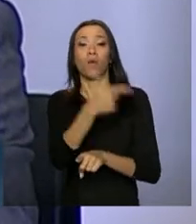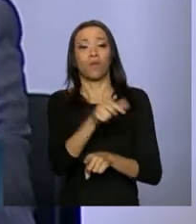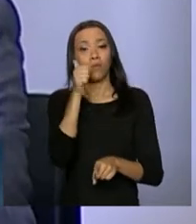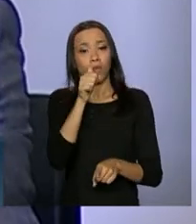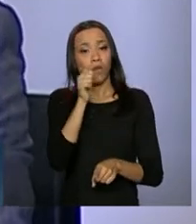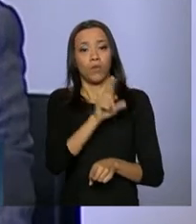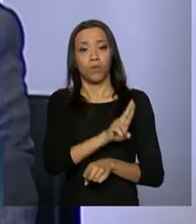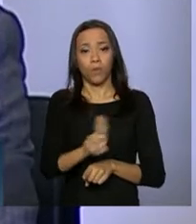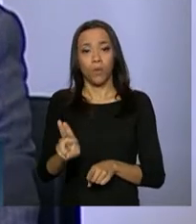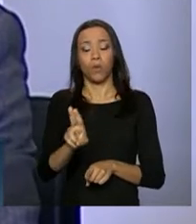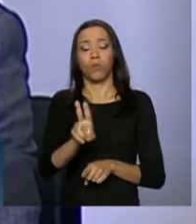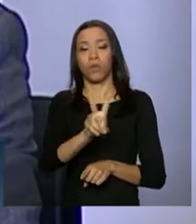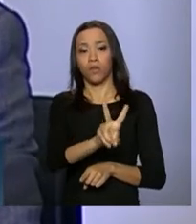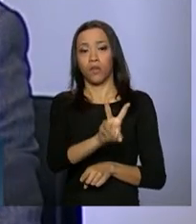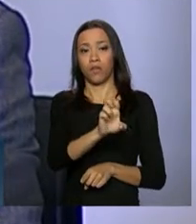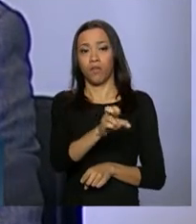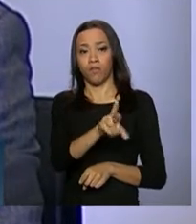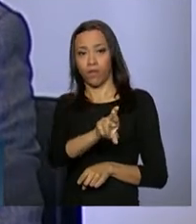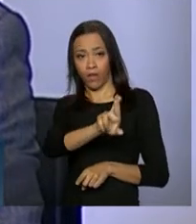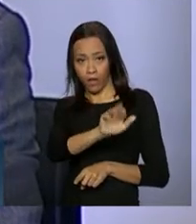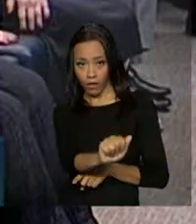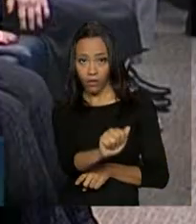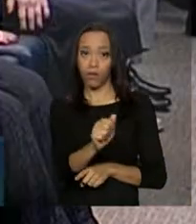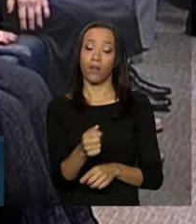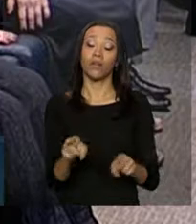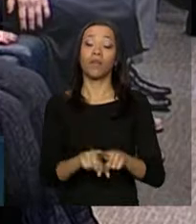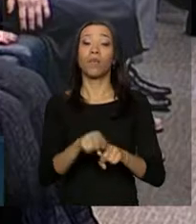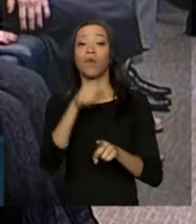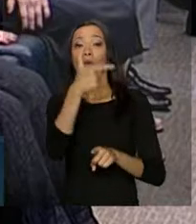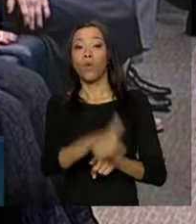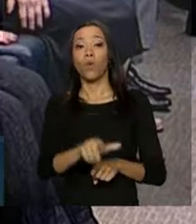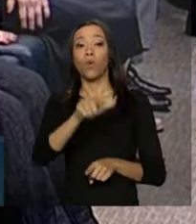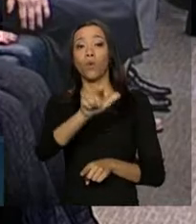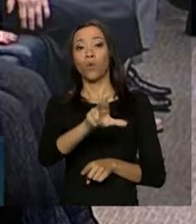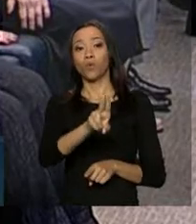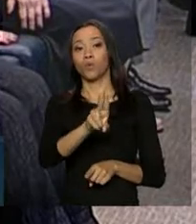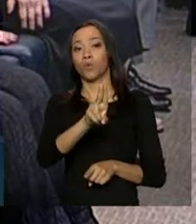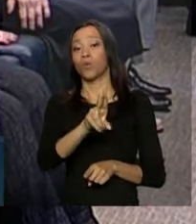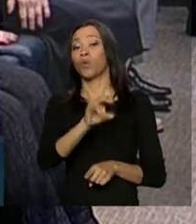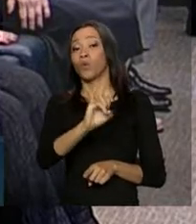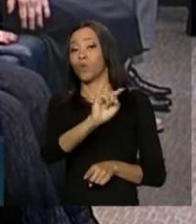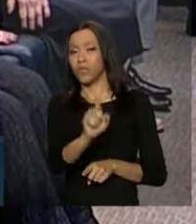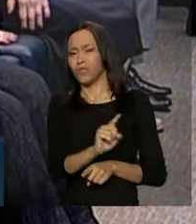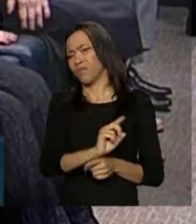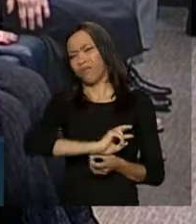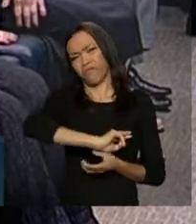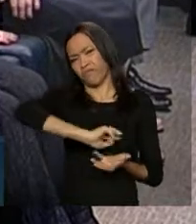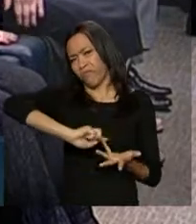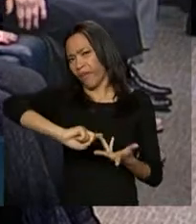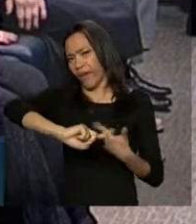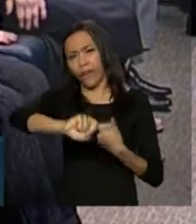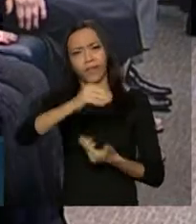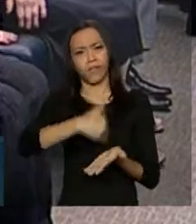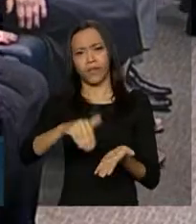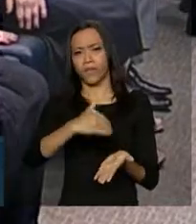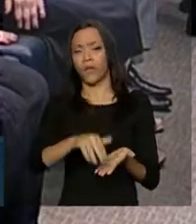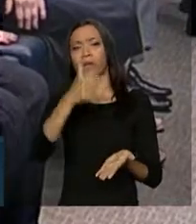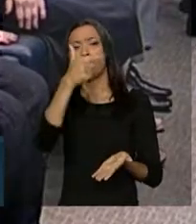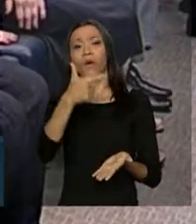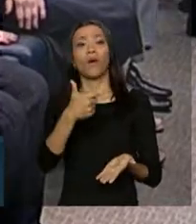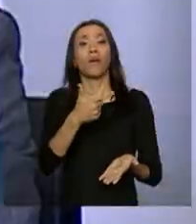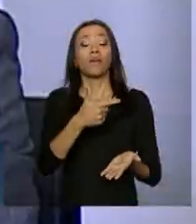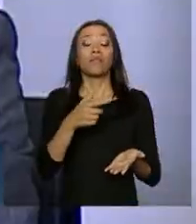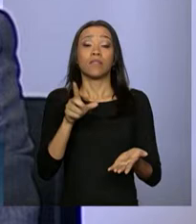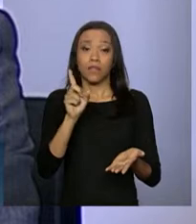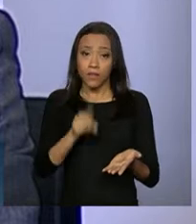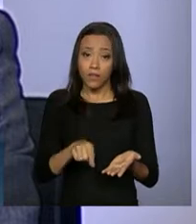Vera Albuquerque, Luiz Felipe, enfim, todos os secretários, Vera Jatobá, todos os